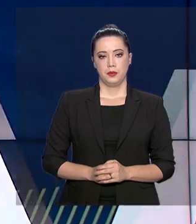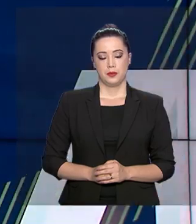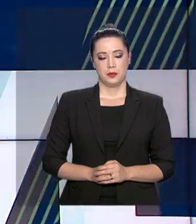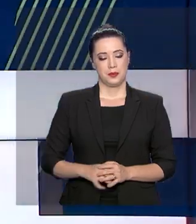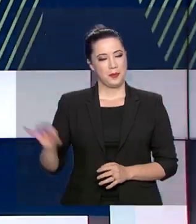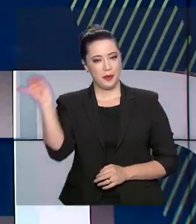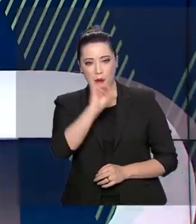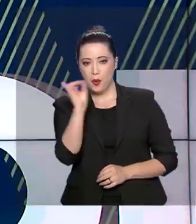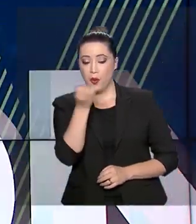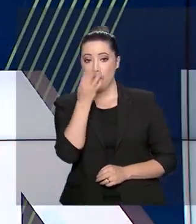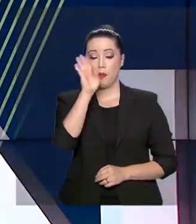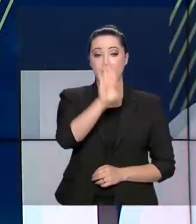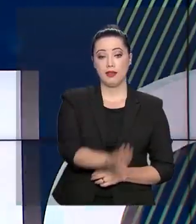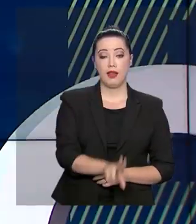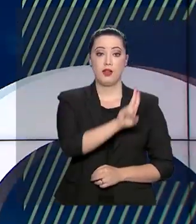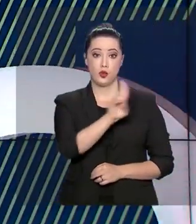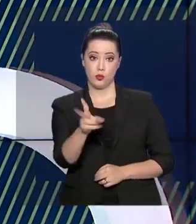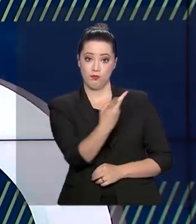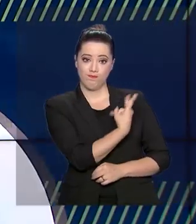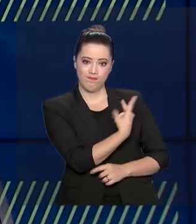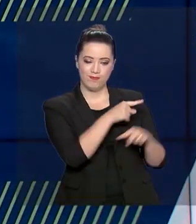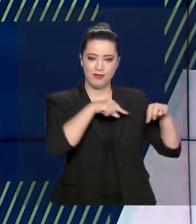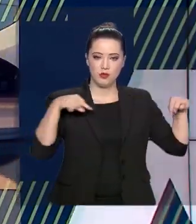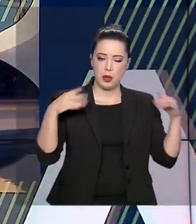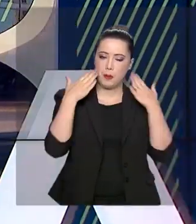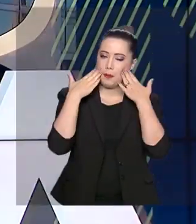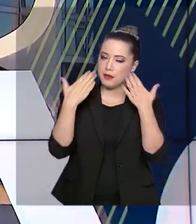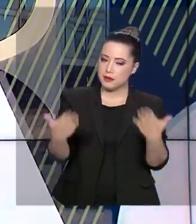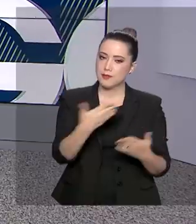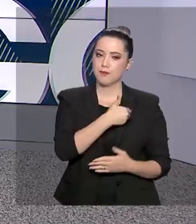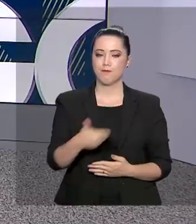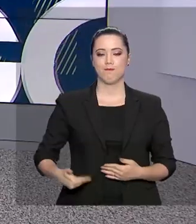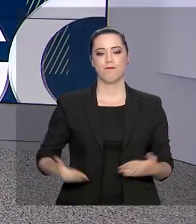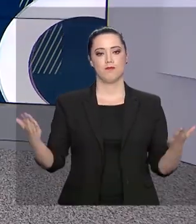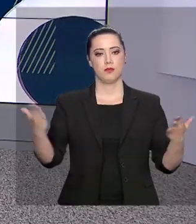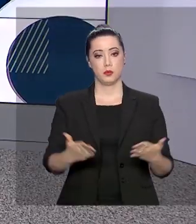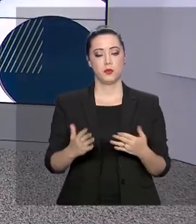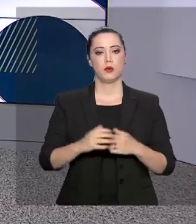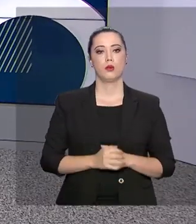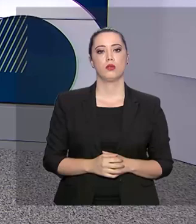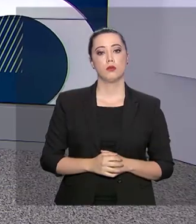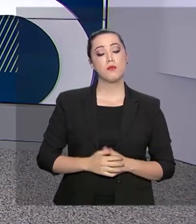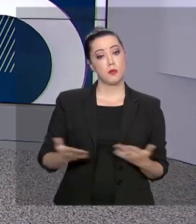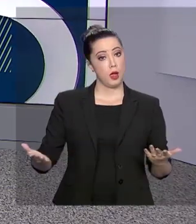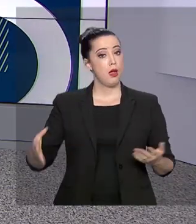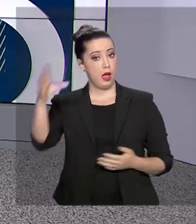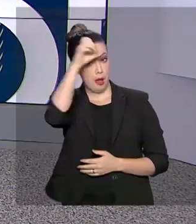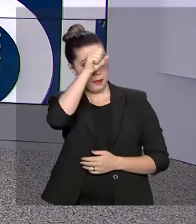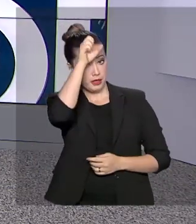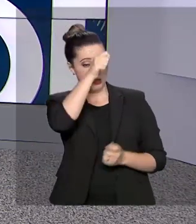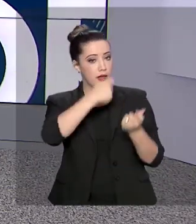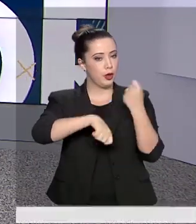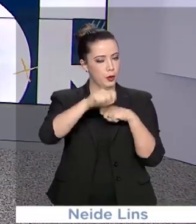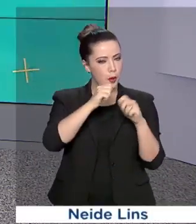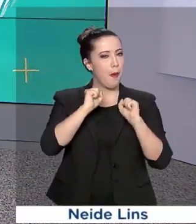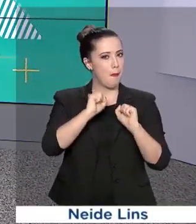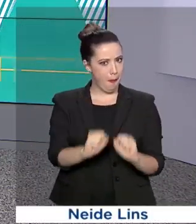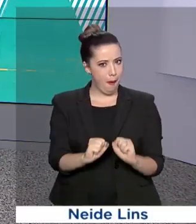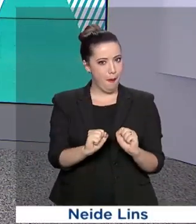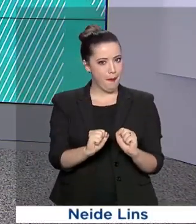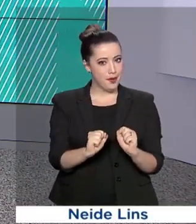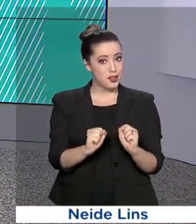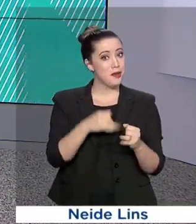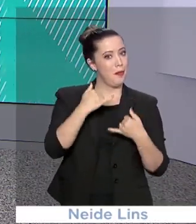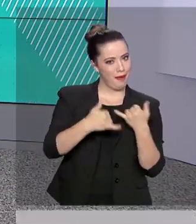Olá, boa tarde, eu sou Roberto Camargo e estamos de volta com o Governo Agora. Aprender economia pode ser divertido. O